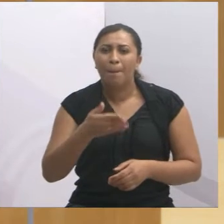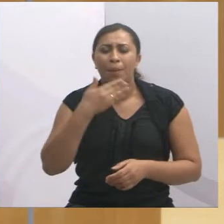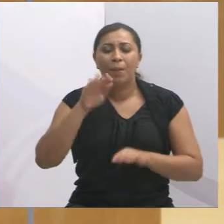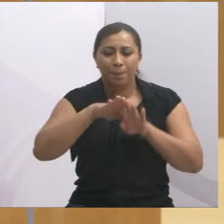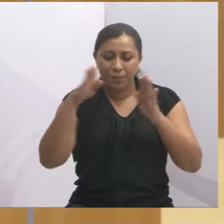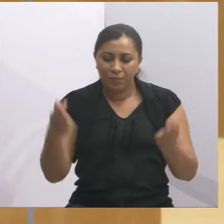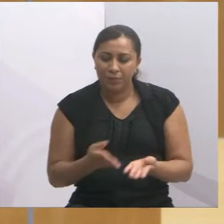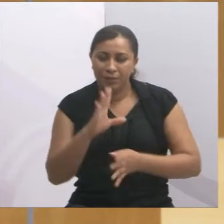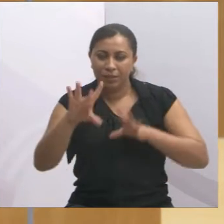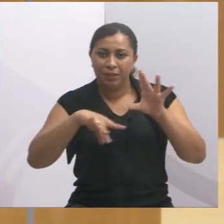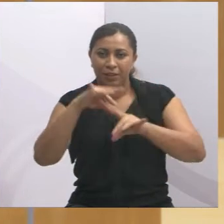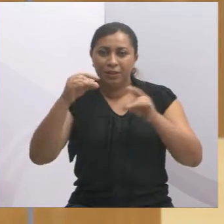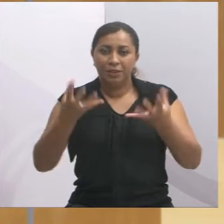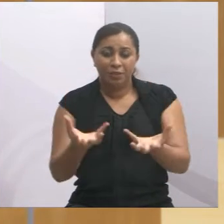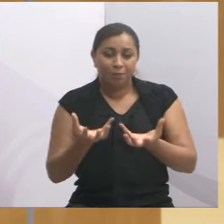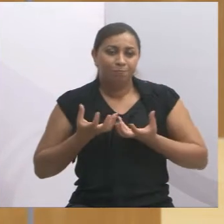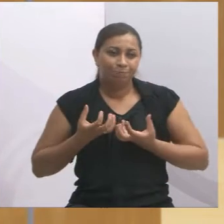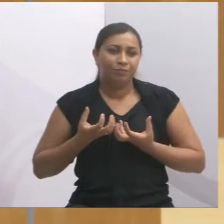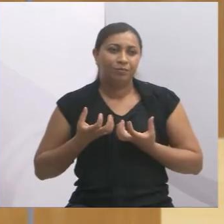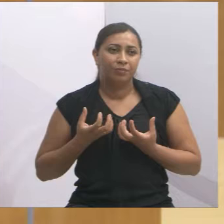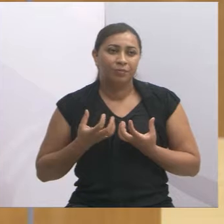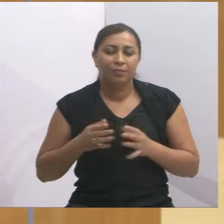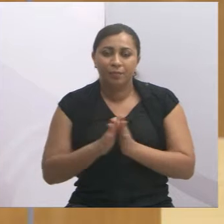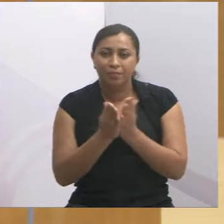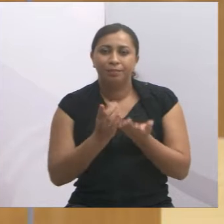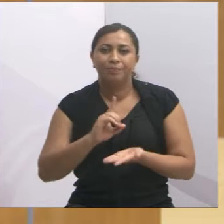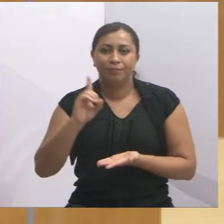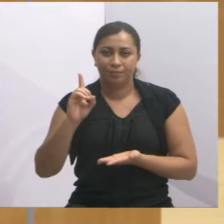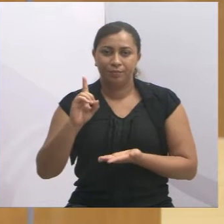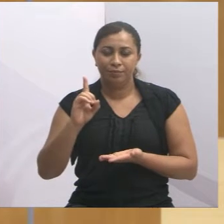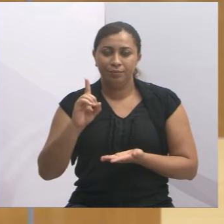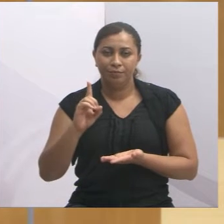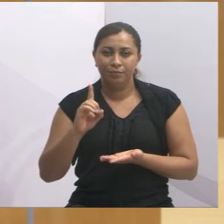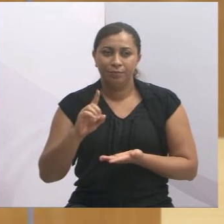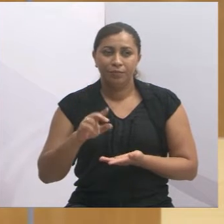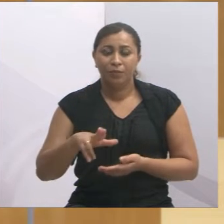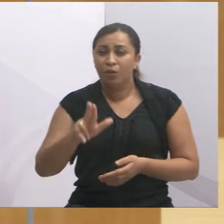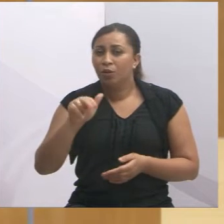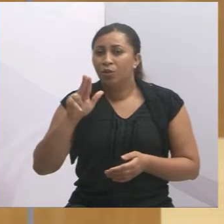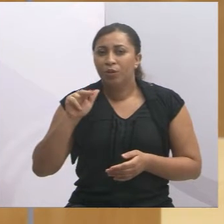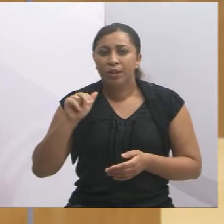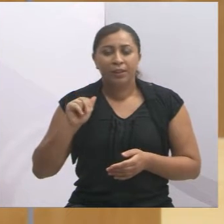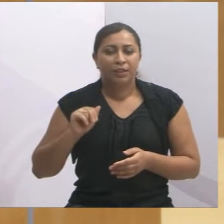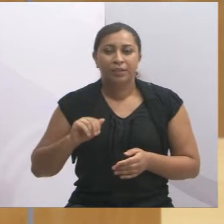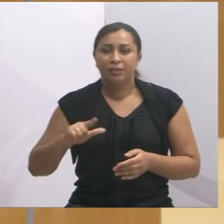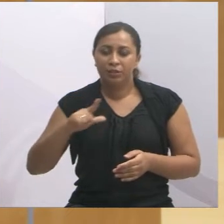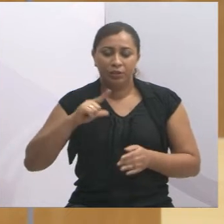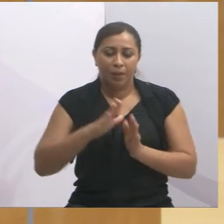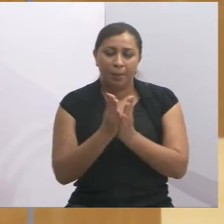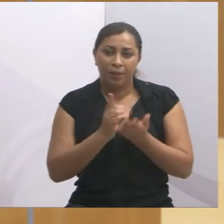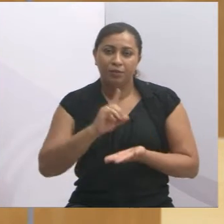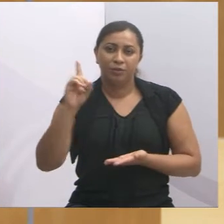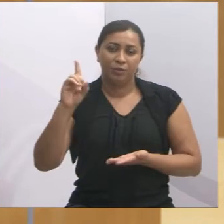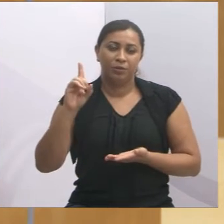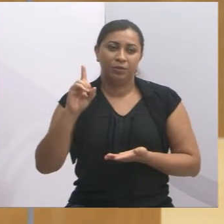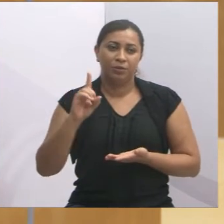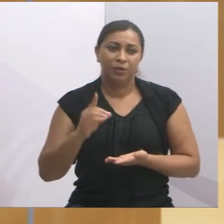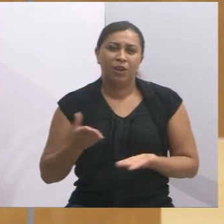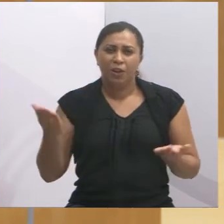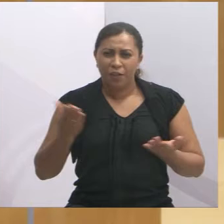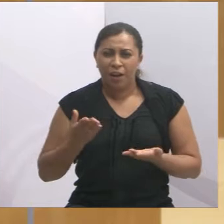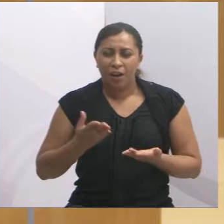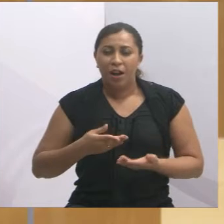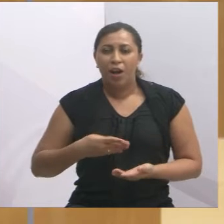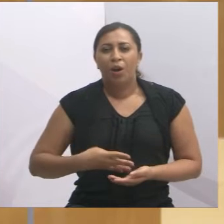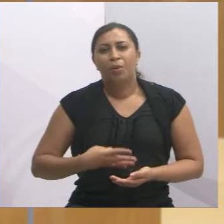eu ganhei na minha vida, né, foi a Bíblia, eu nunca tinha pegado na palavra de Deus, e eu falo que com 40